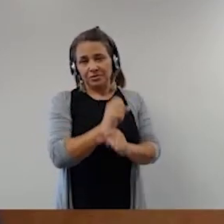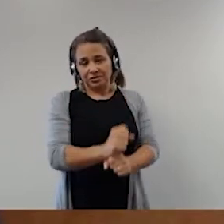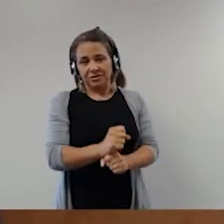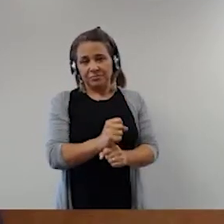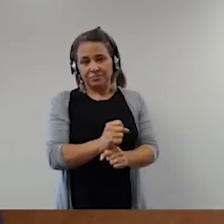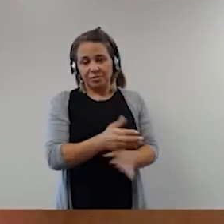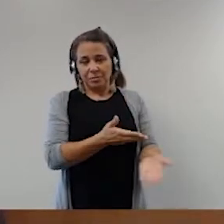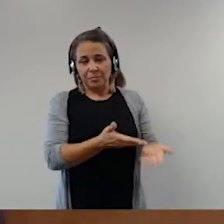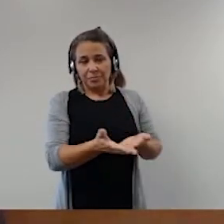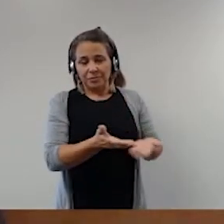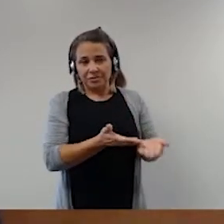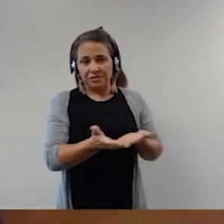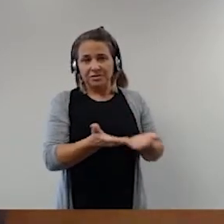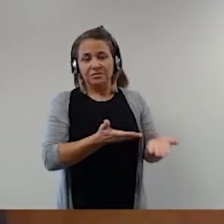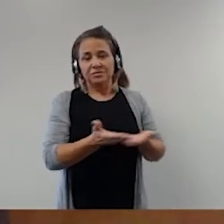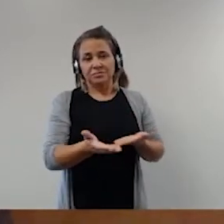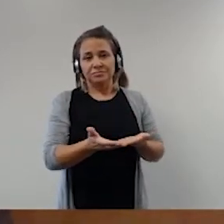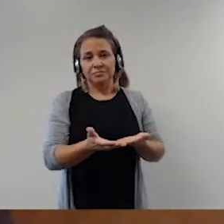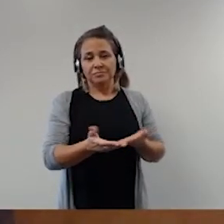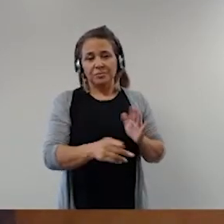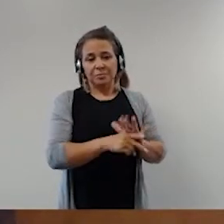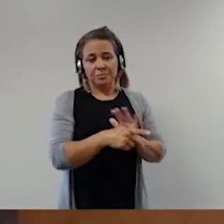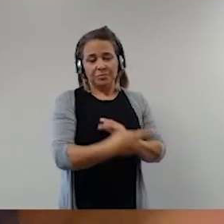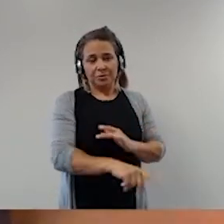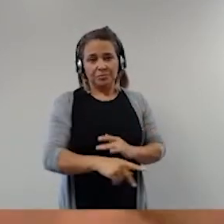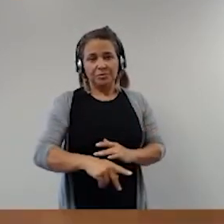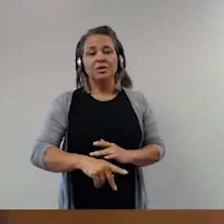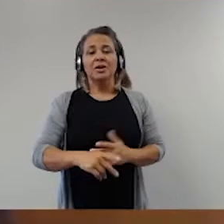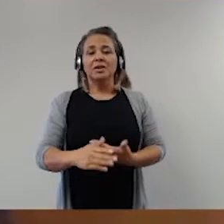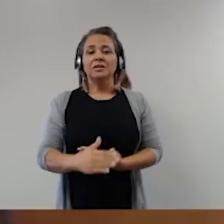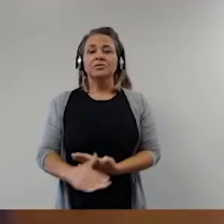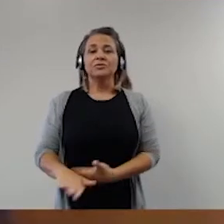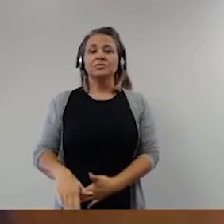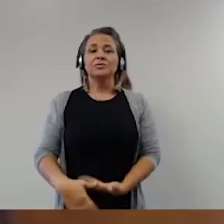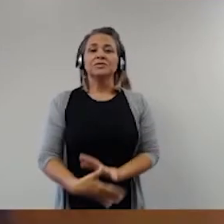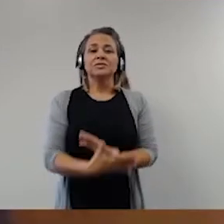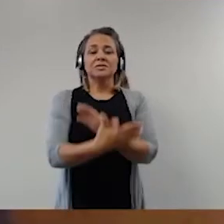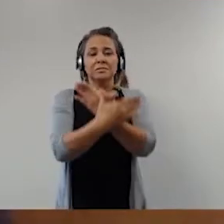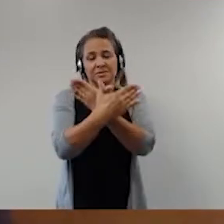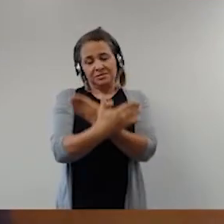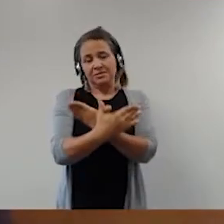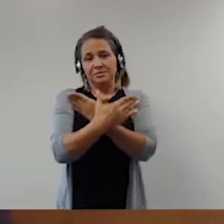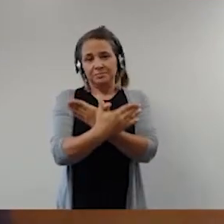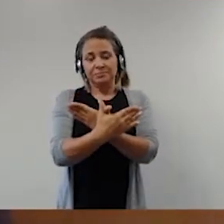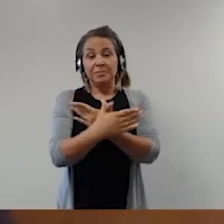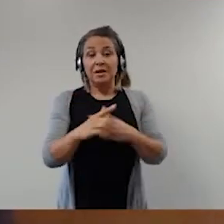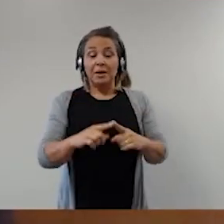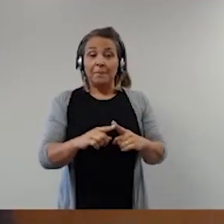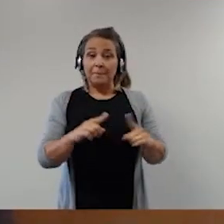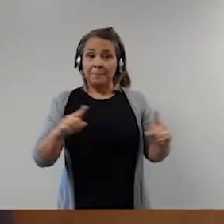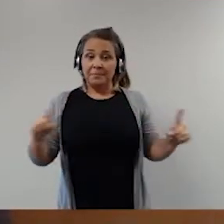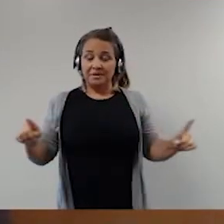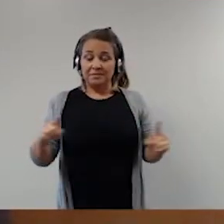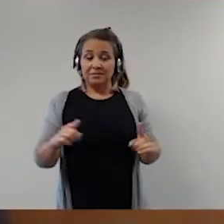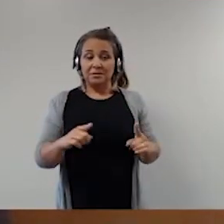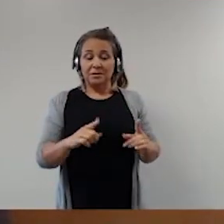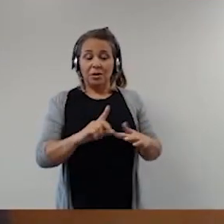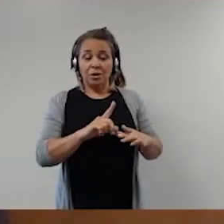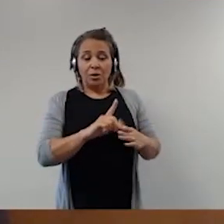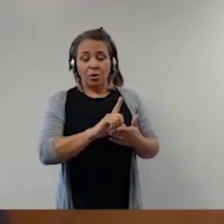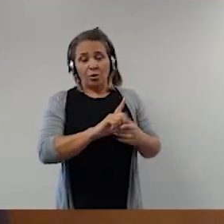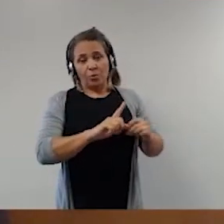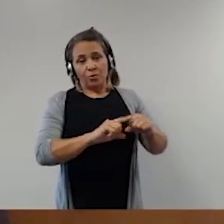moderador atribuível às Forças Armadas. Dir-se-ia, mas o artigo 142 do texto